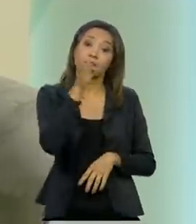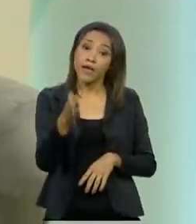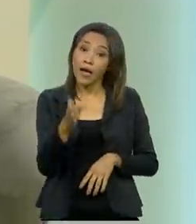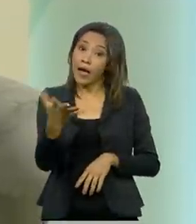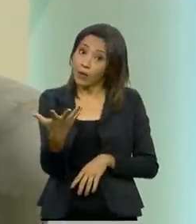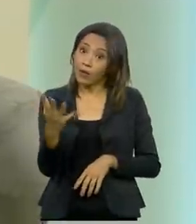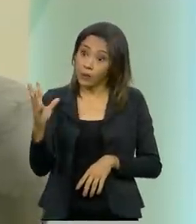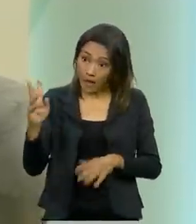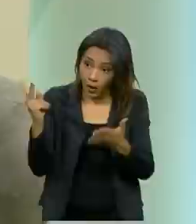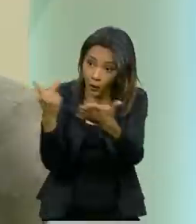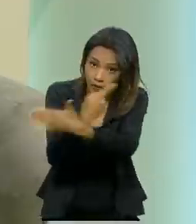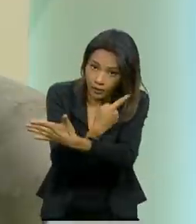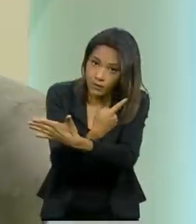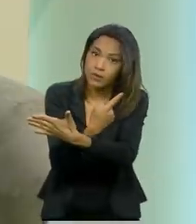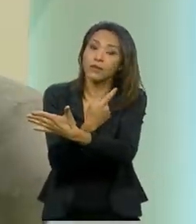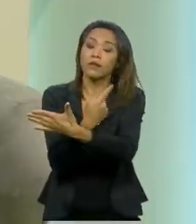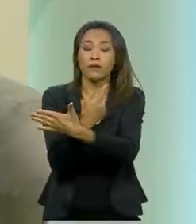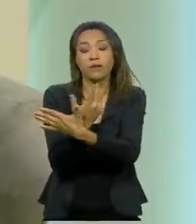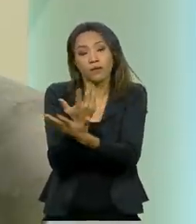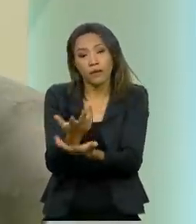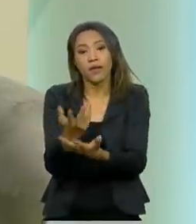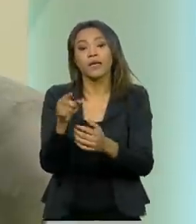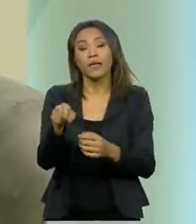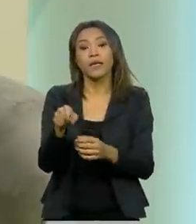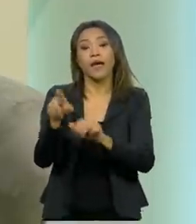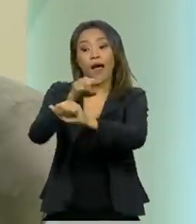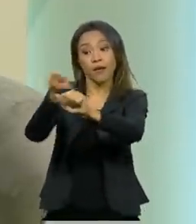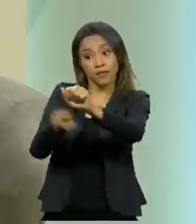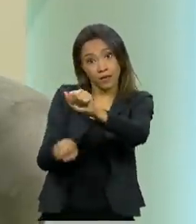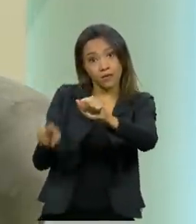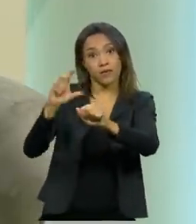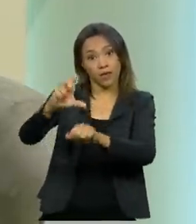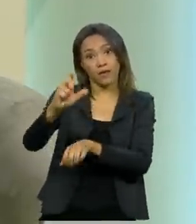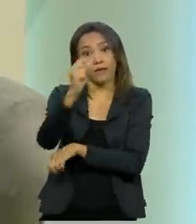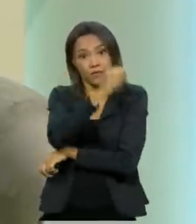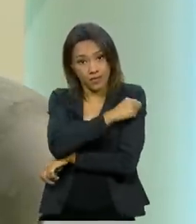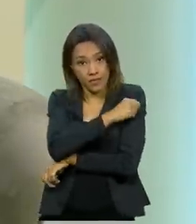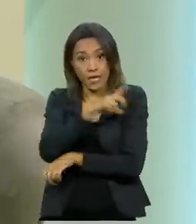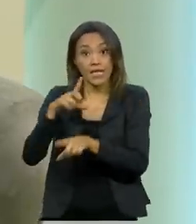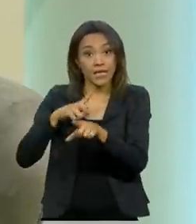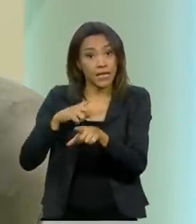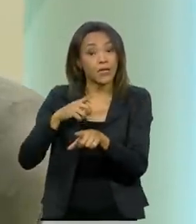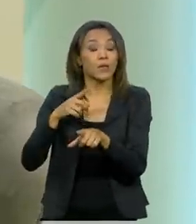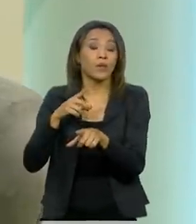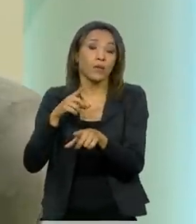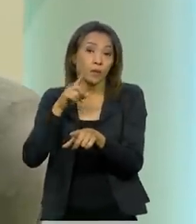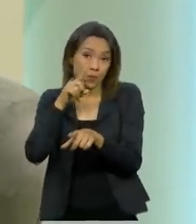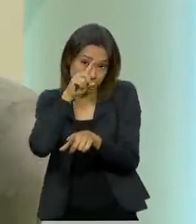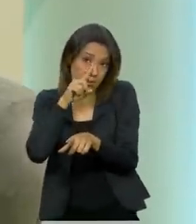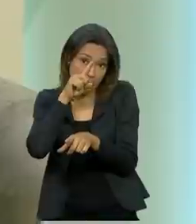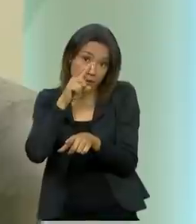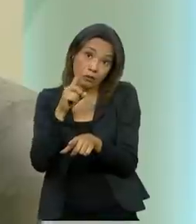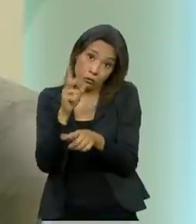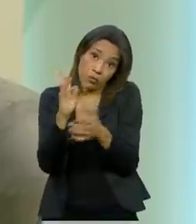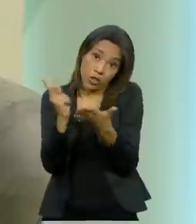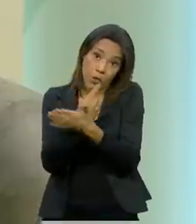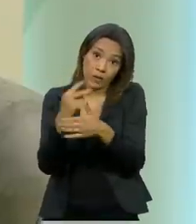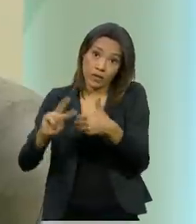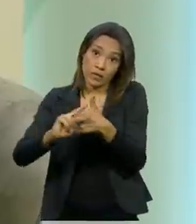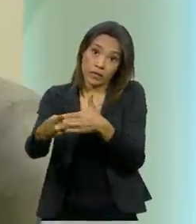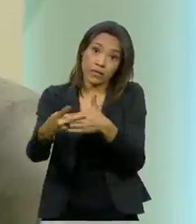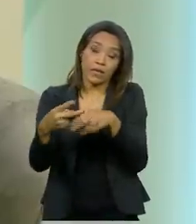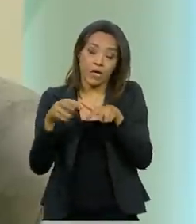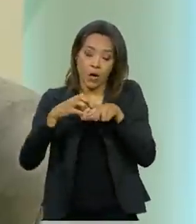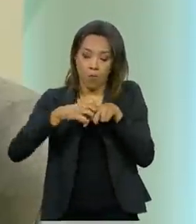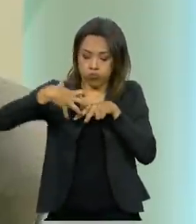concreto e considerando que a vacina da AstraZeneca, ela é associada com risco de eventos trombóticos, um para